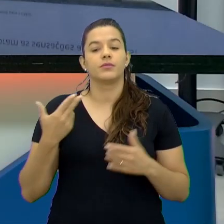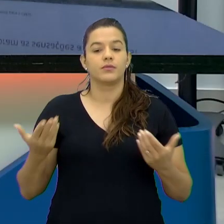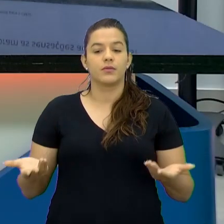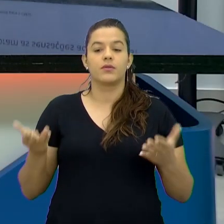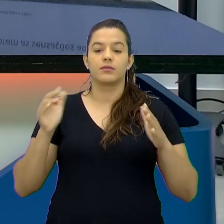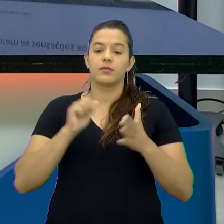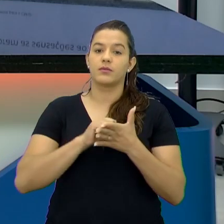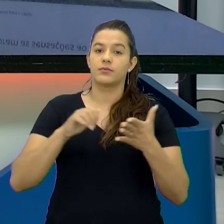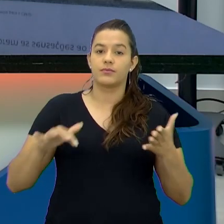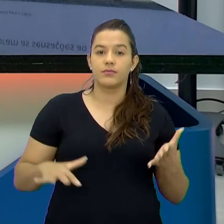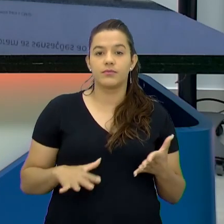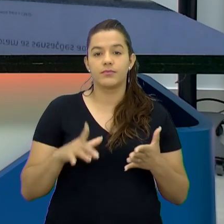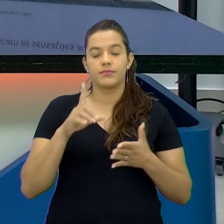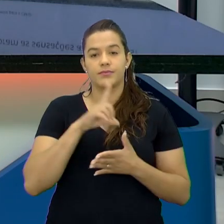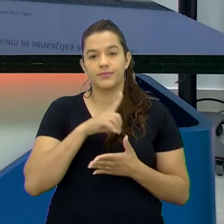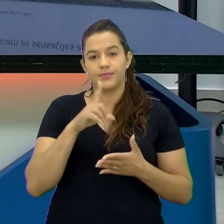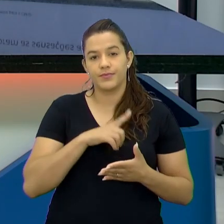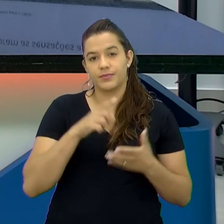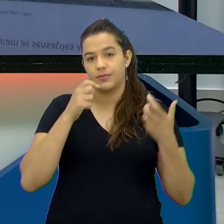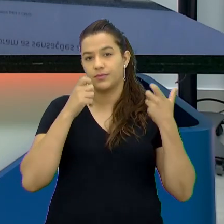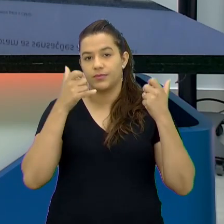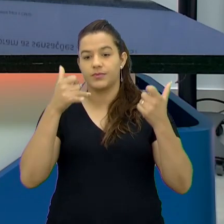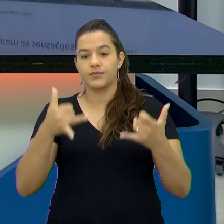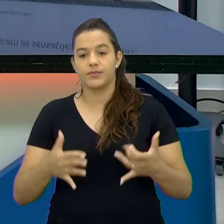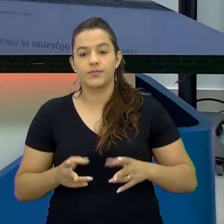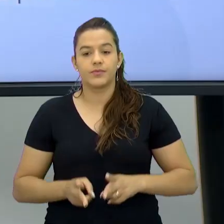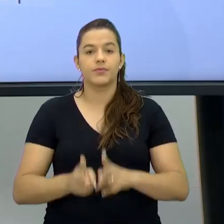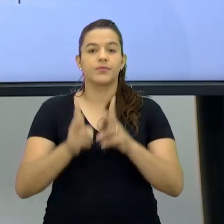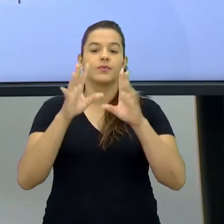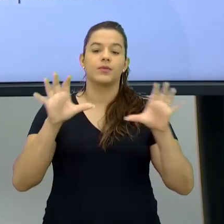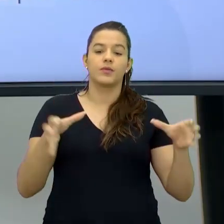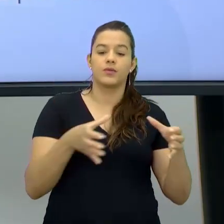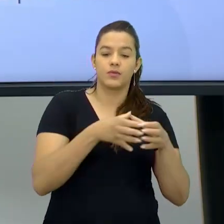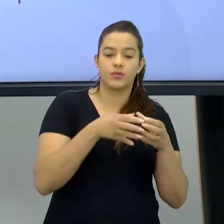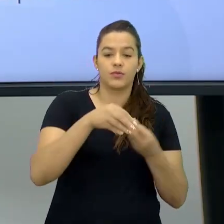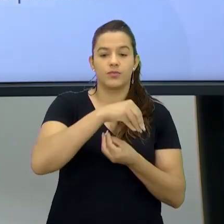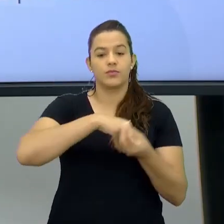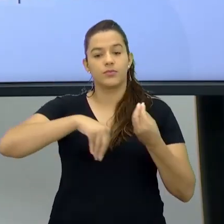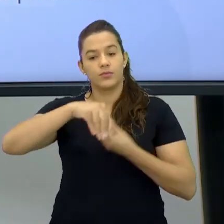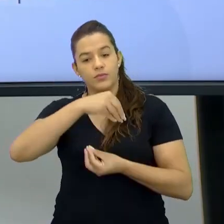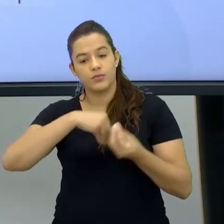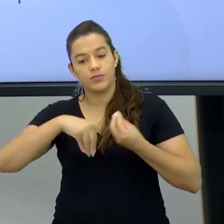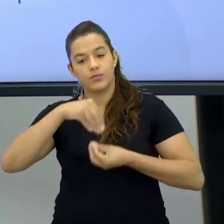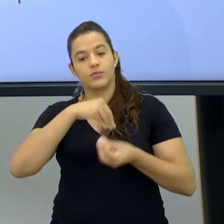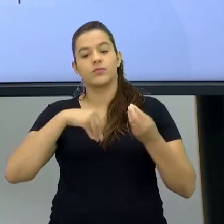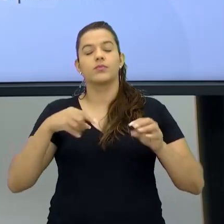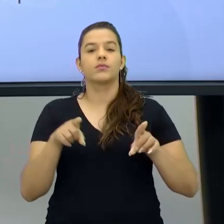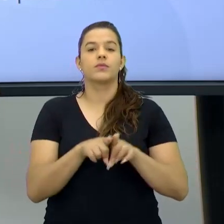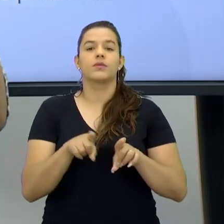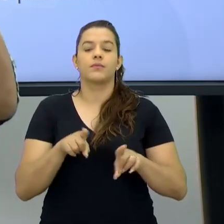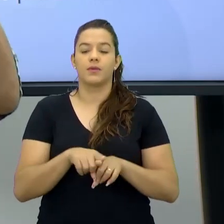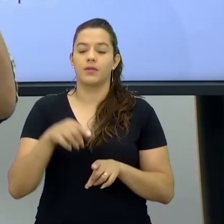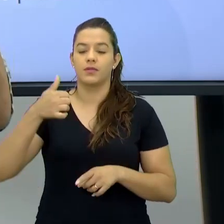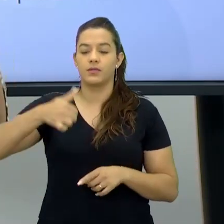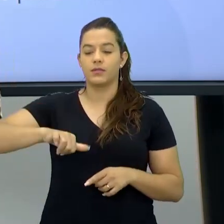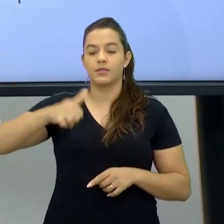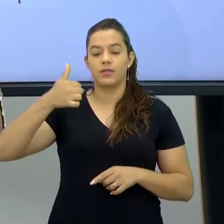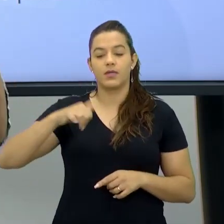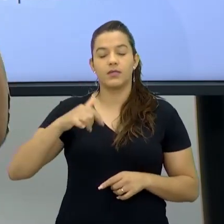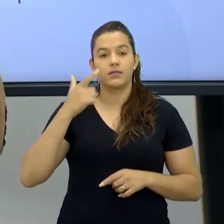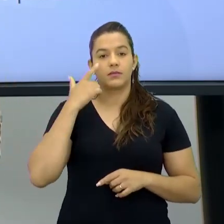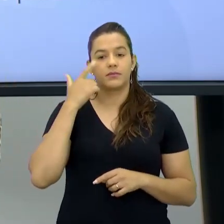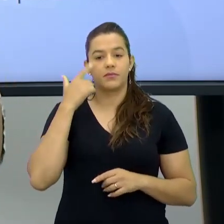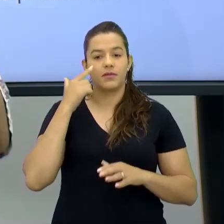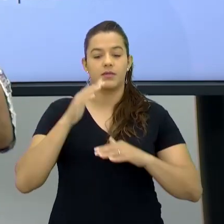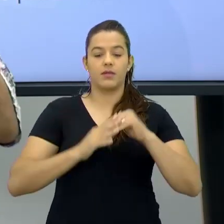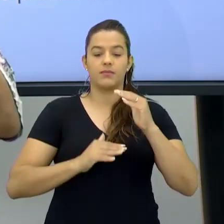atividades práticas Que eu falei aqui Sempre foi Grupo misto Com análise aí Para estar verificando